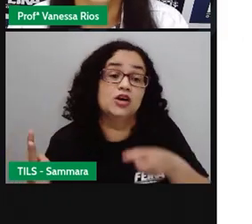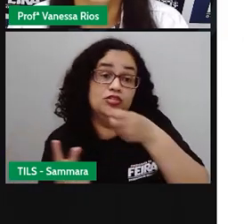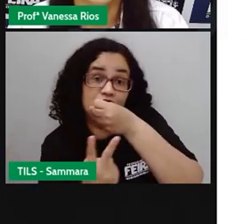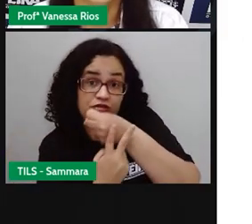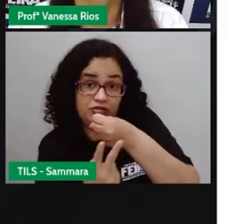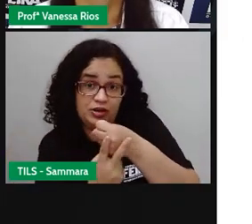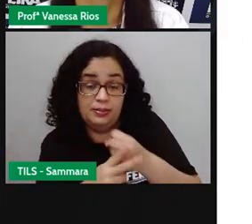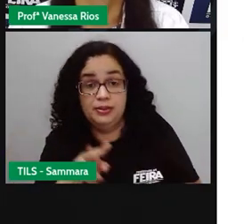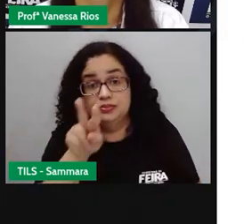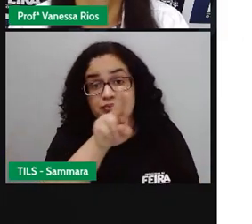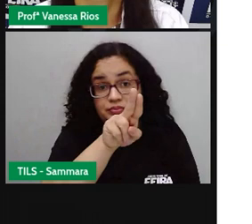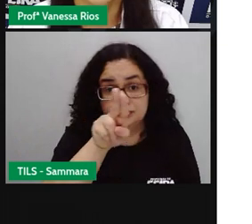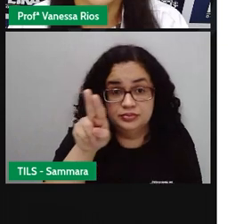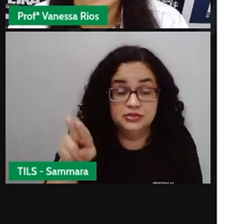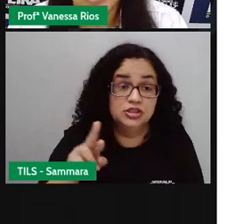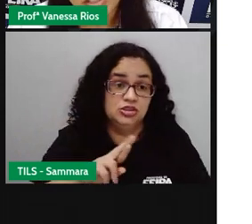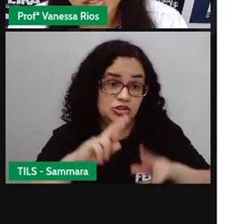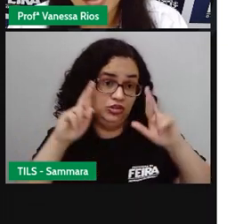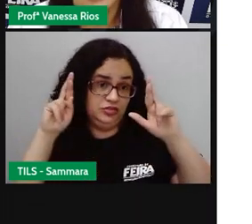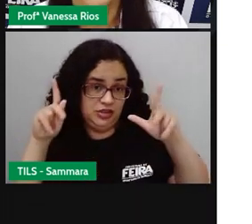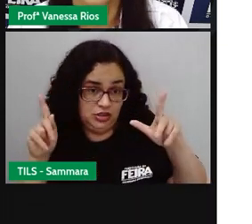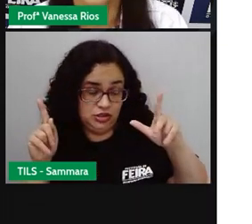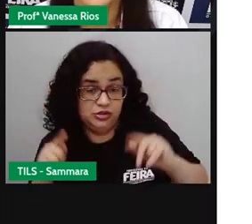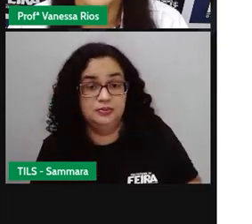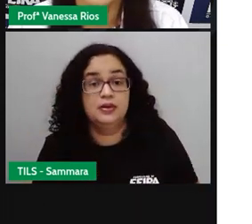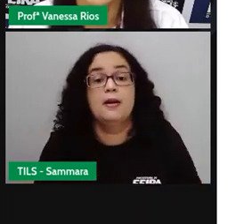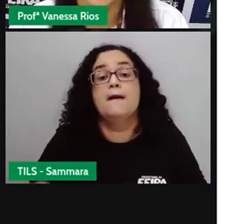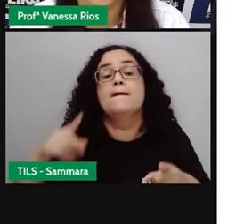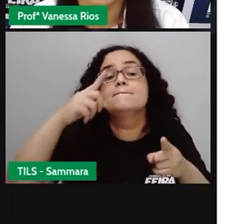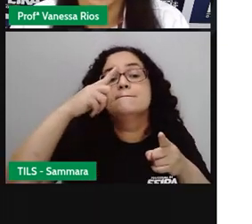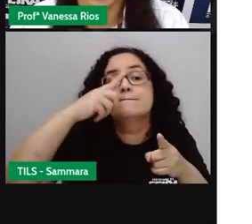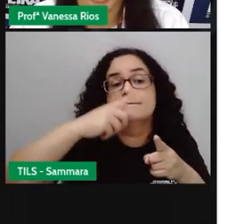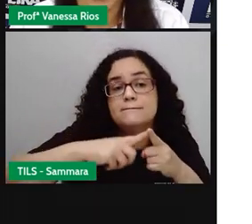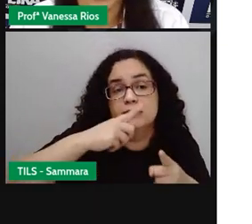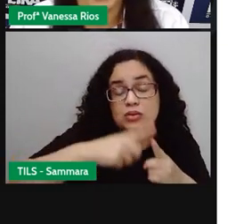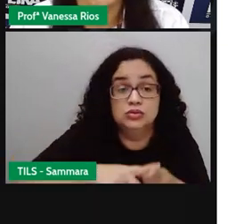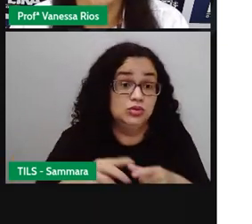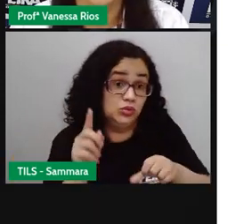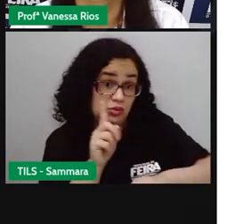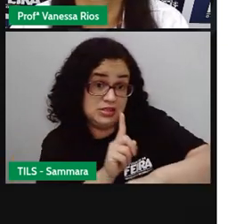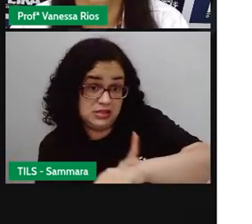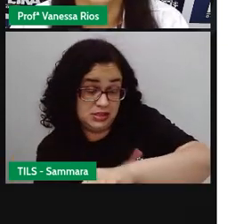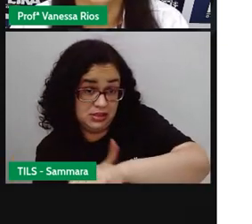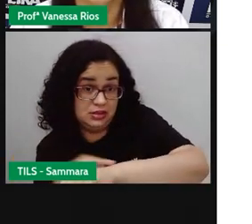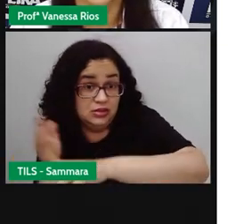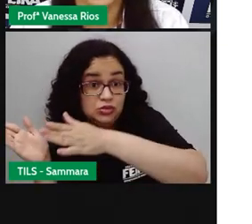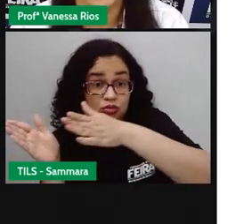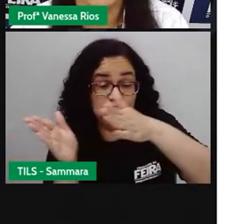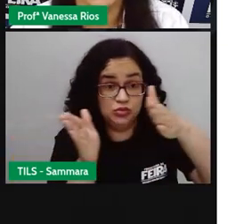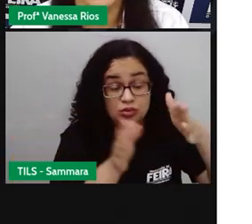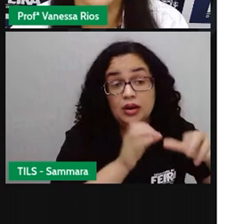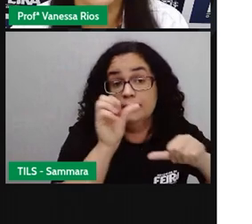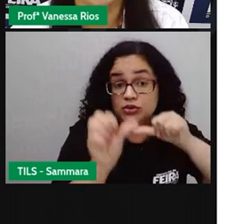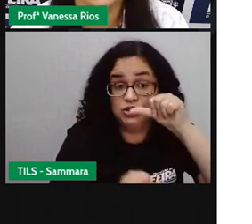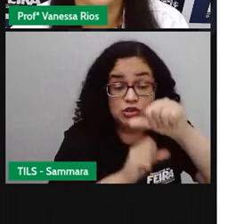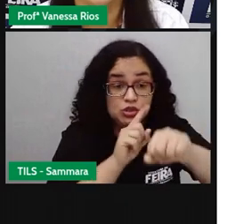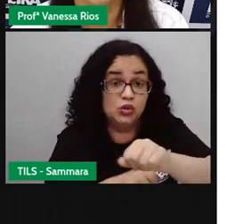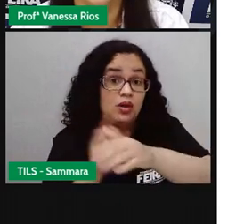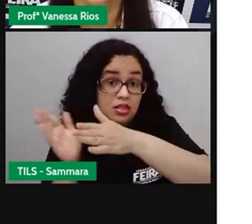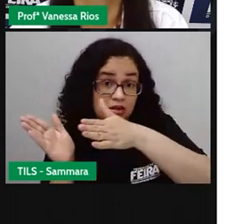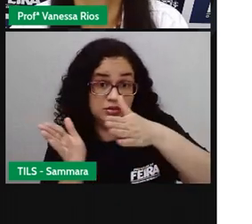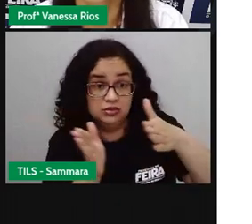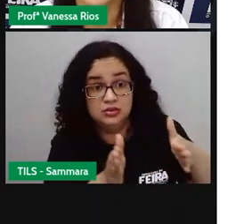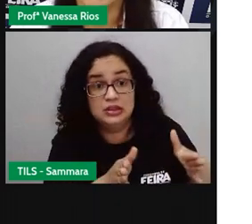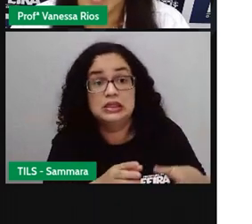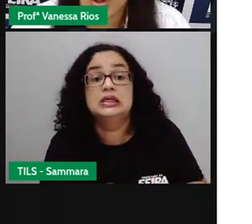verbos aí aparecem de formas diferentes. Porque não só nos tempos, né? O verbo não varia nos tempos, mas ele varia